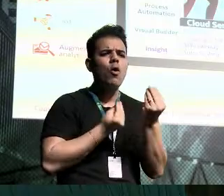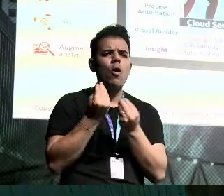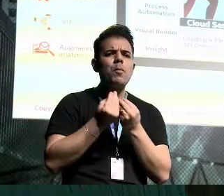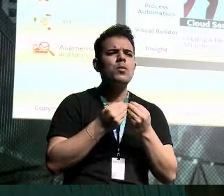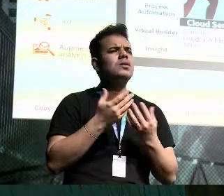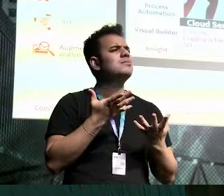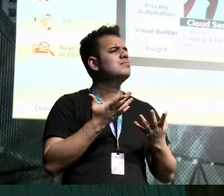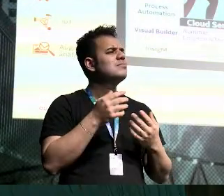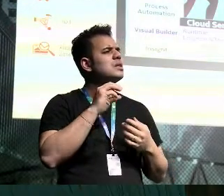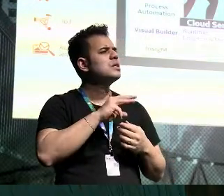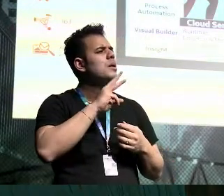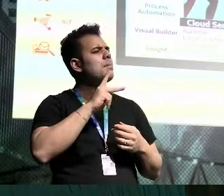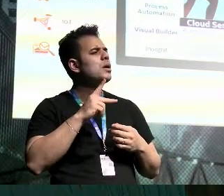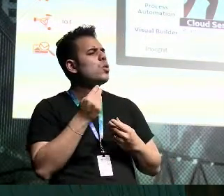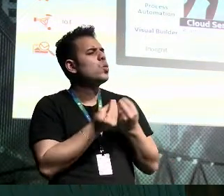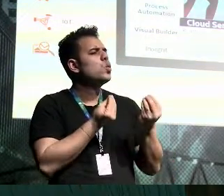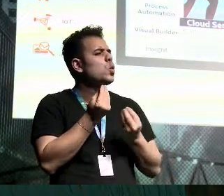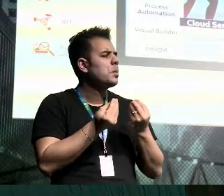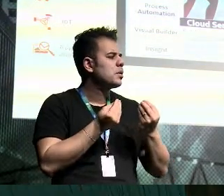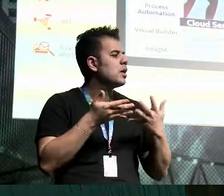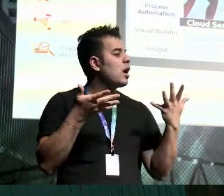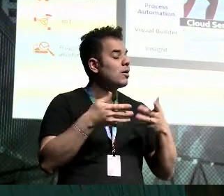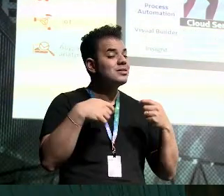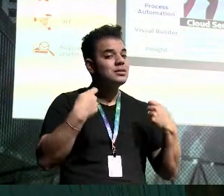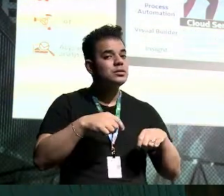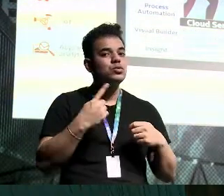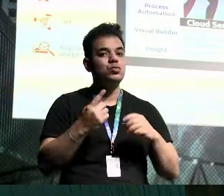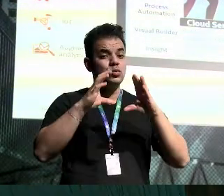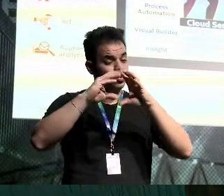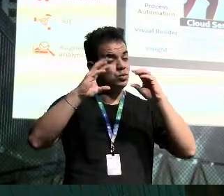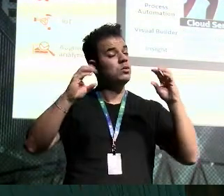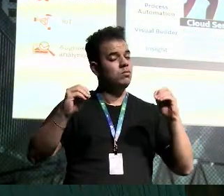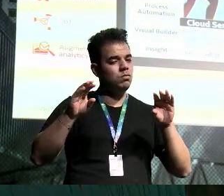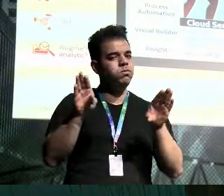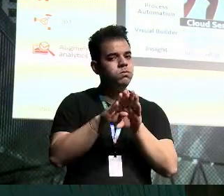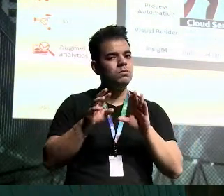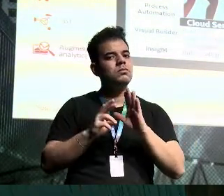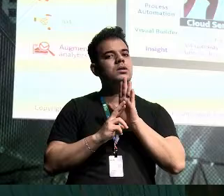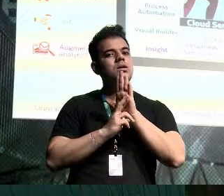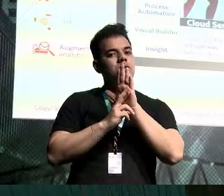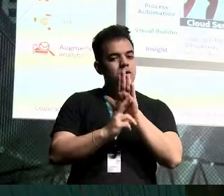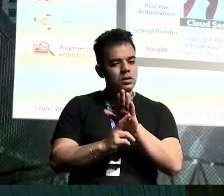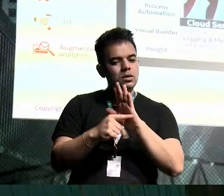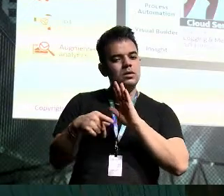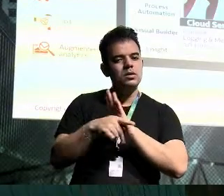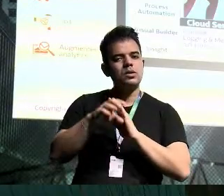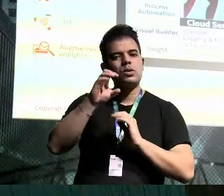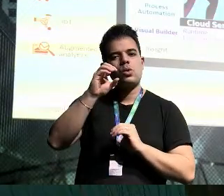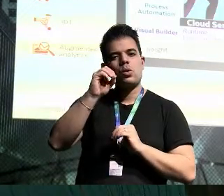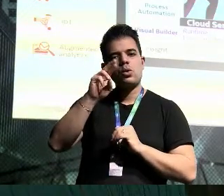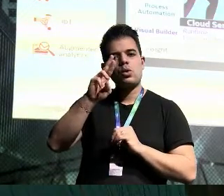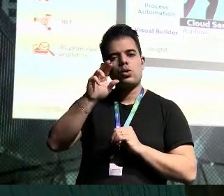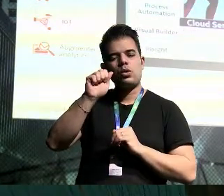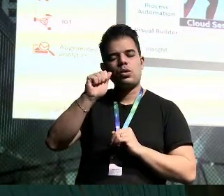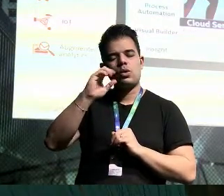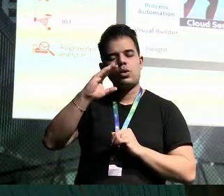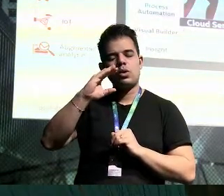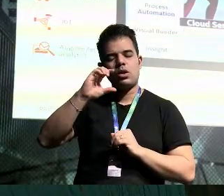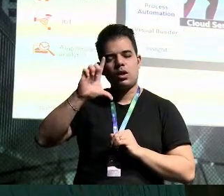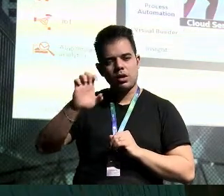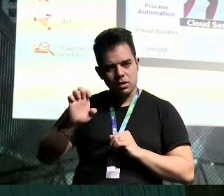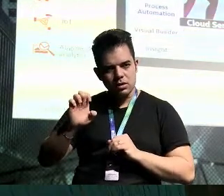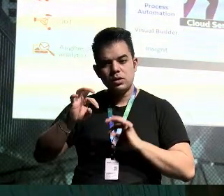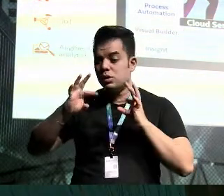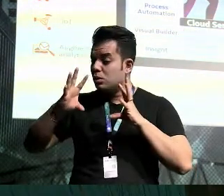tudo, Wellington? Bom, você vai conseguir isso necessariamente em uma nuvem. Aqui, representando a Oracle Cloud, você vai ter todos esses serviços